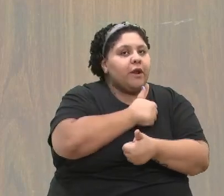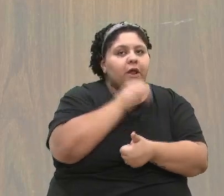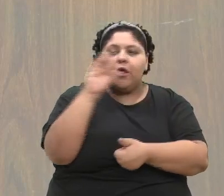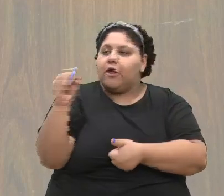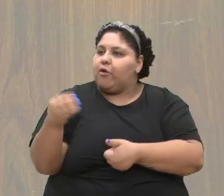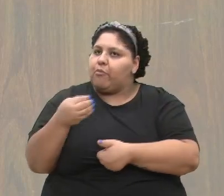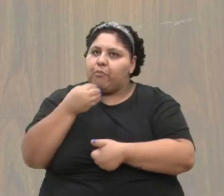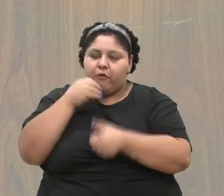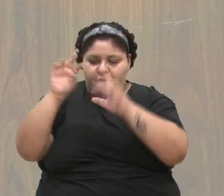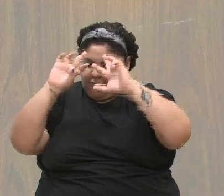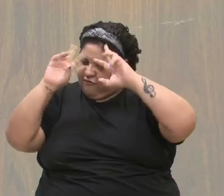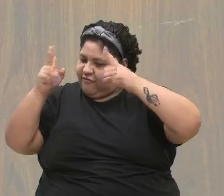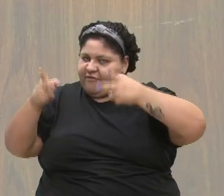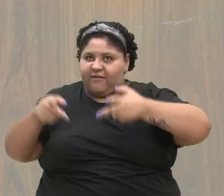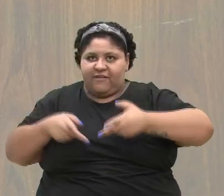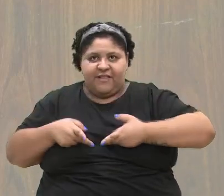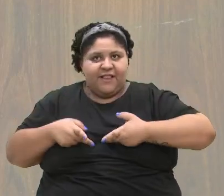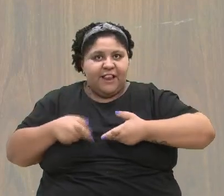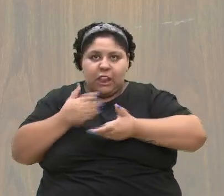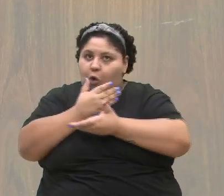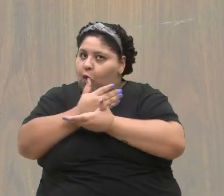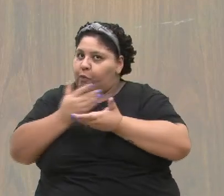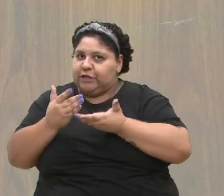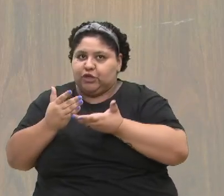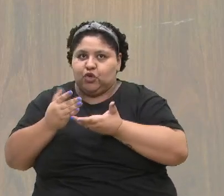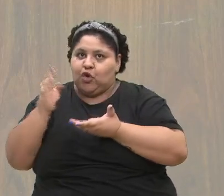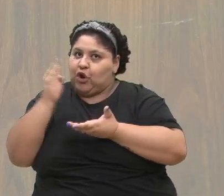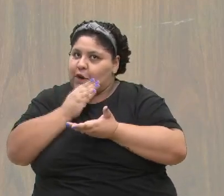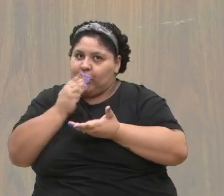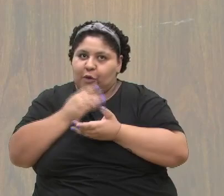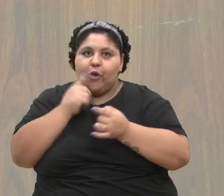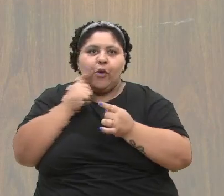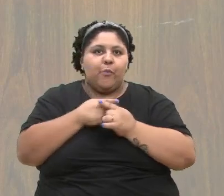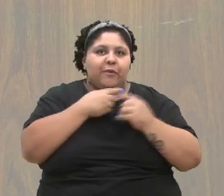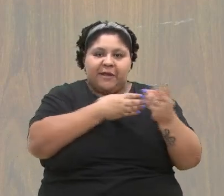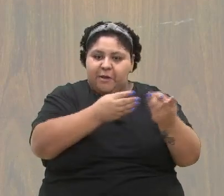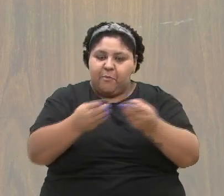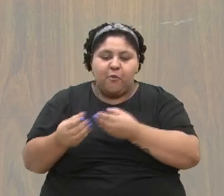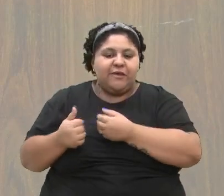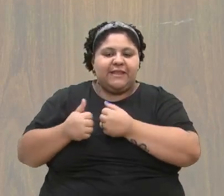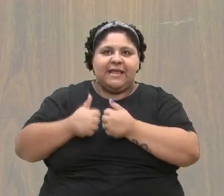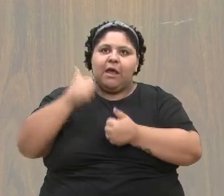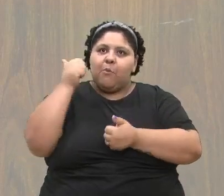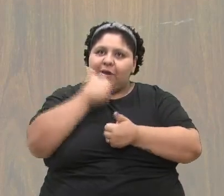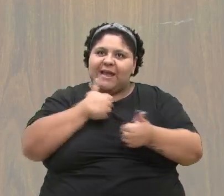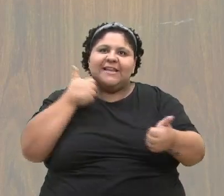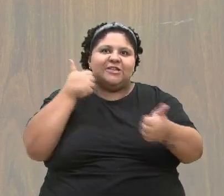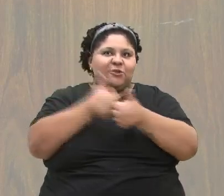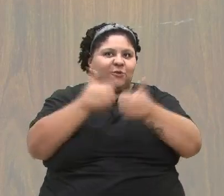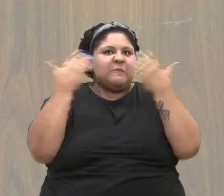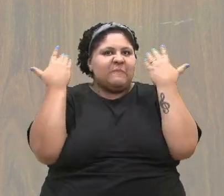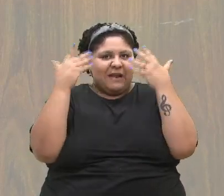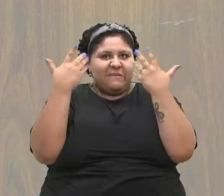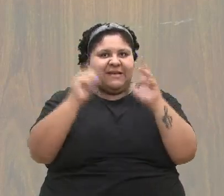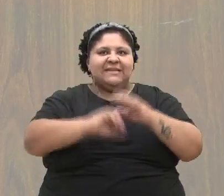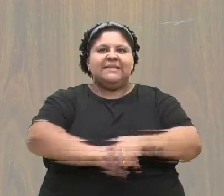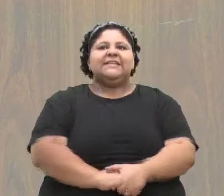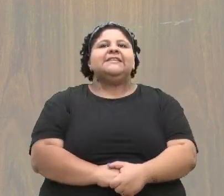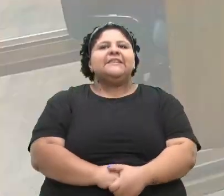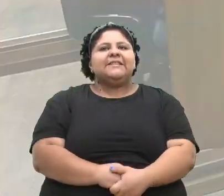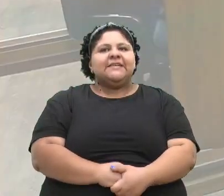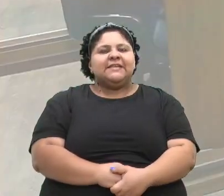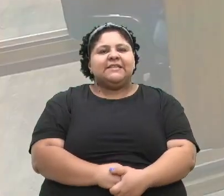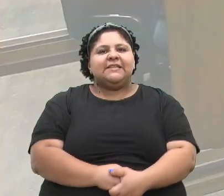esse reconhecimento, ele não vem do nada, ele vem porque muita luta gira em torno do senhor. Parabéns. Já